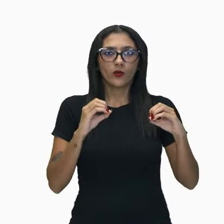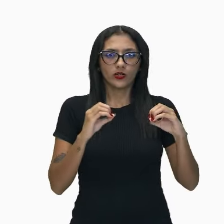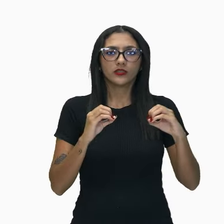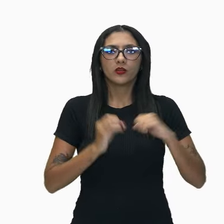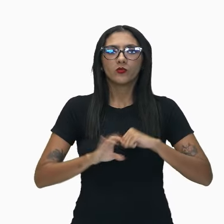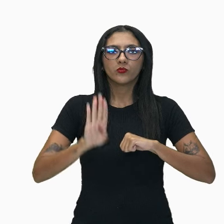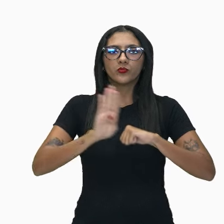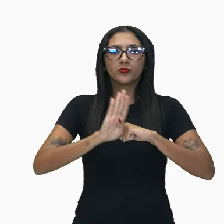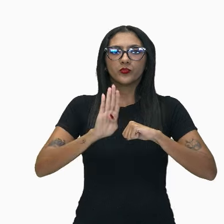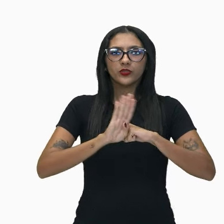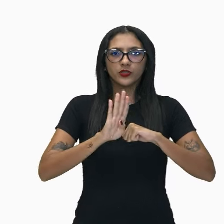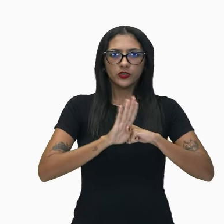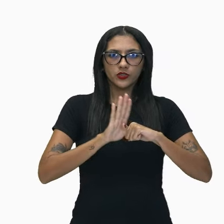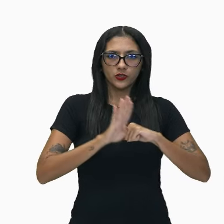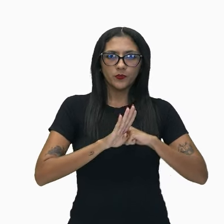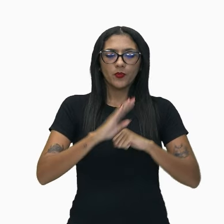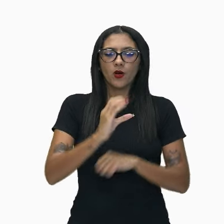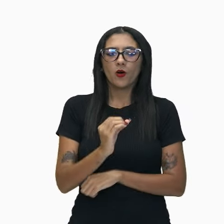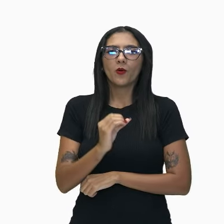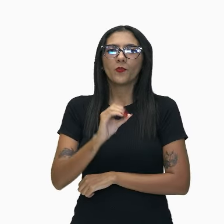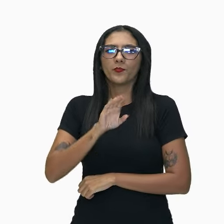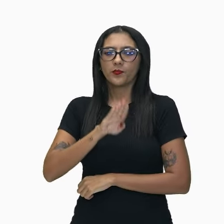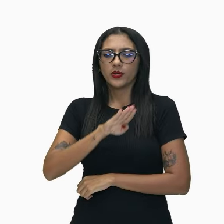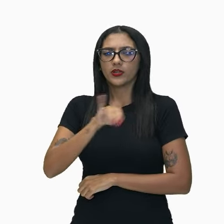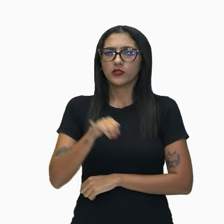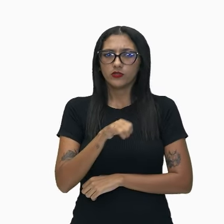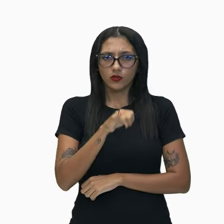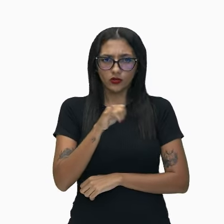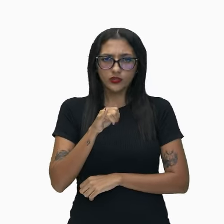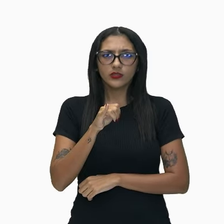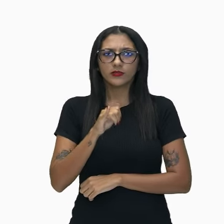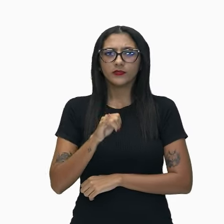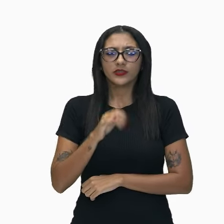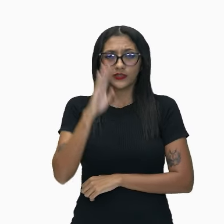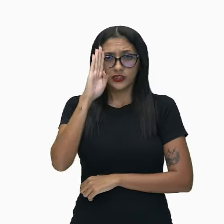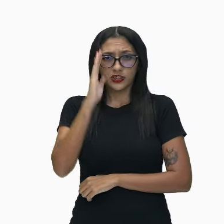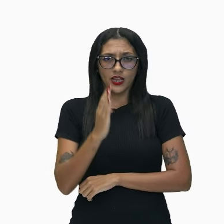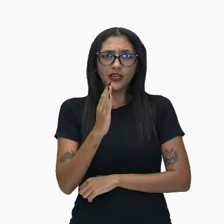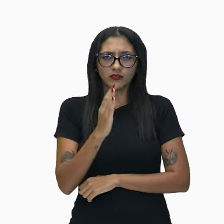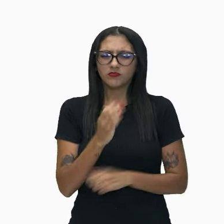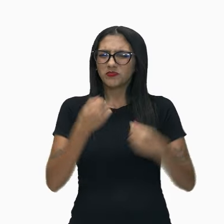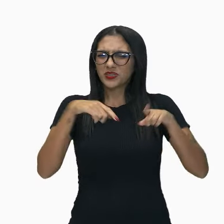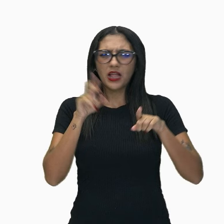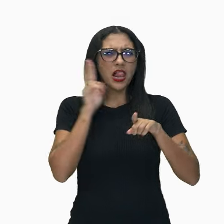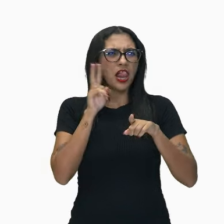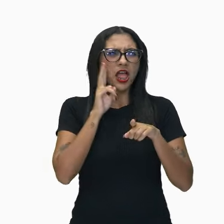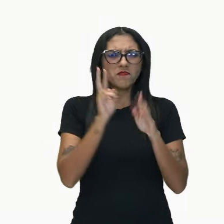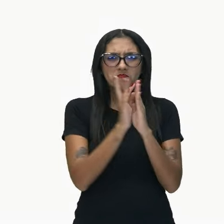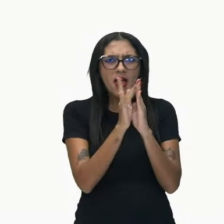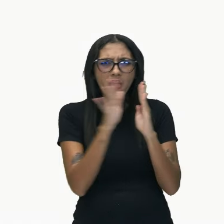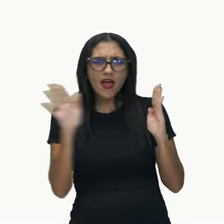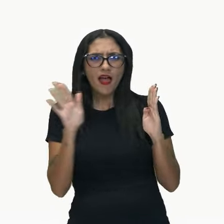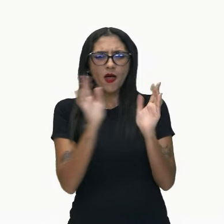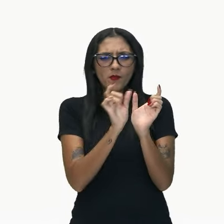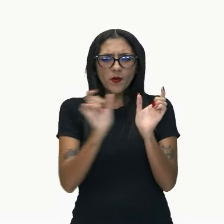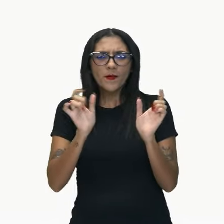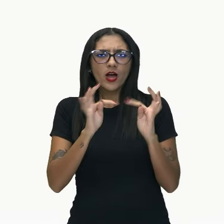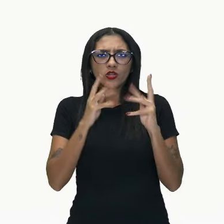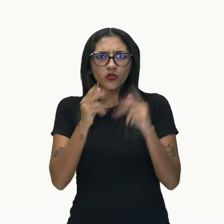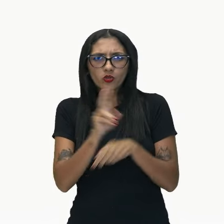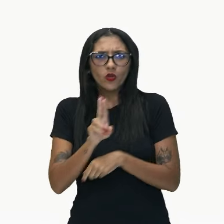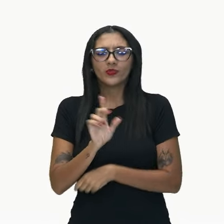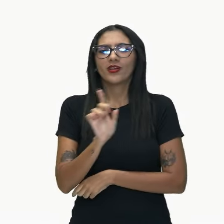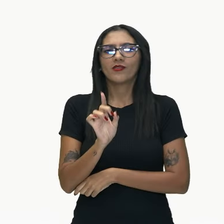substantiva, objetiva direta, o nome é bastante grande, você não precisa decorar isto agora, precisa entender o que é acontece nesse